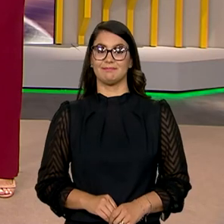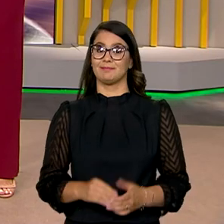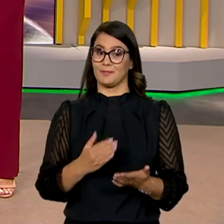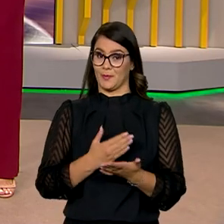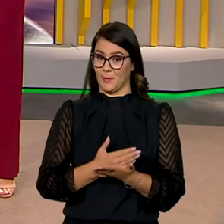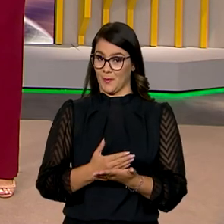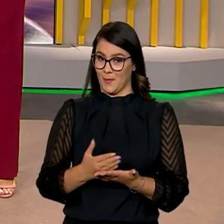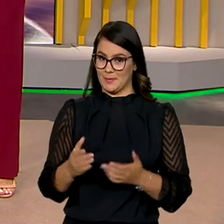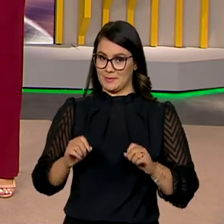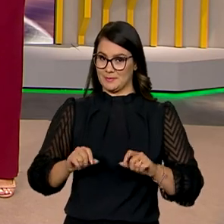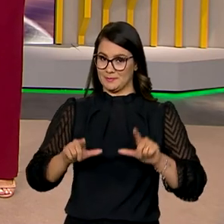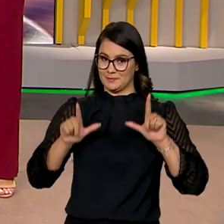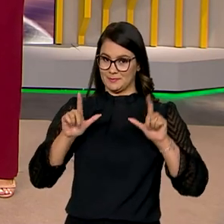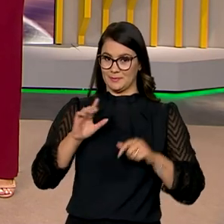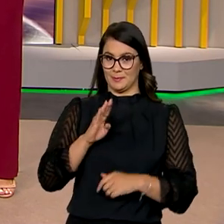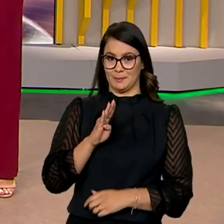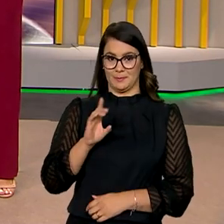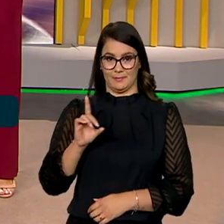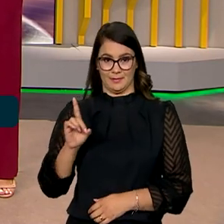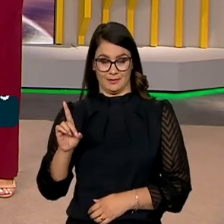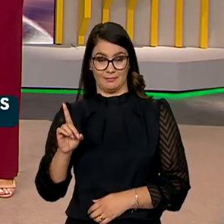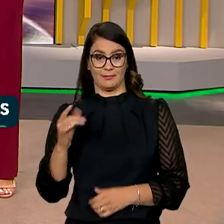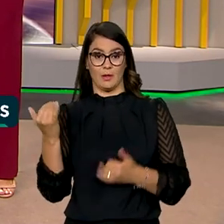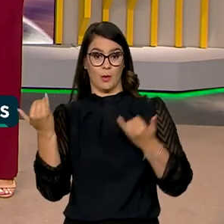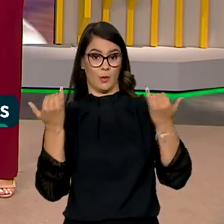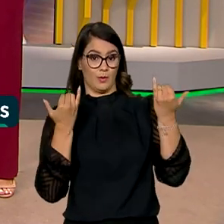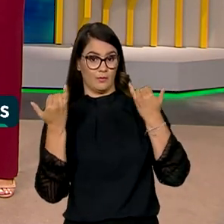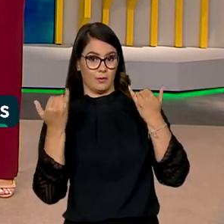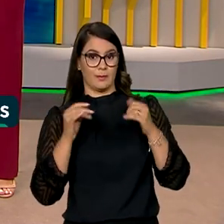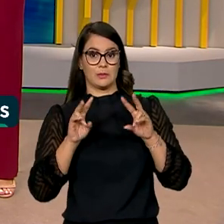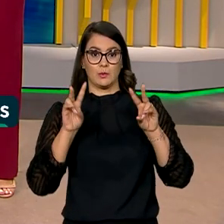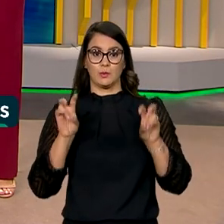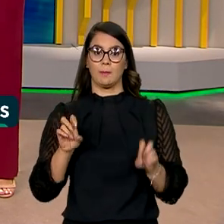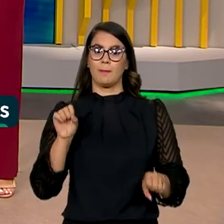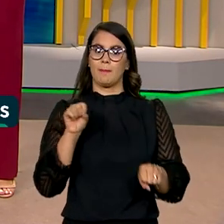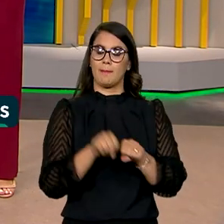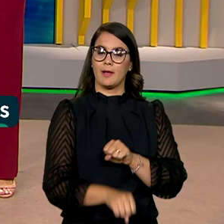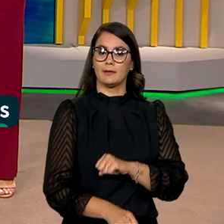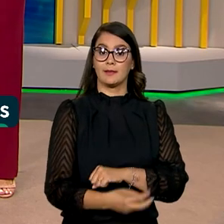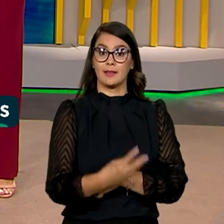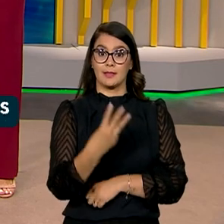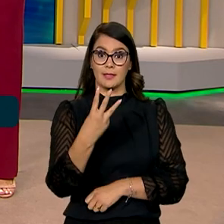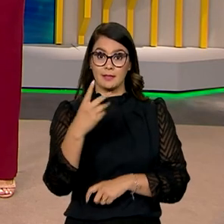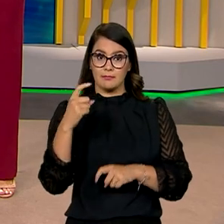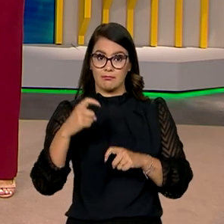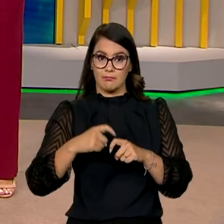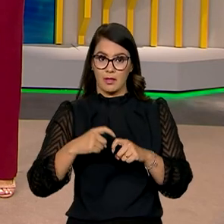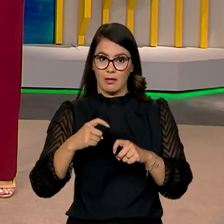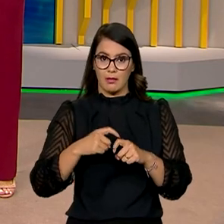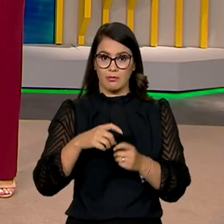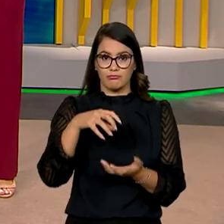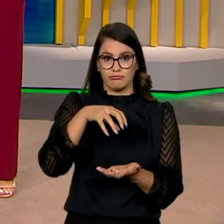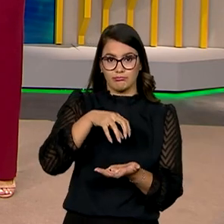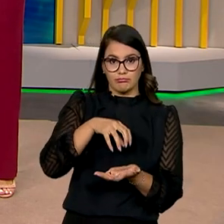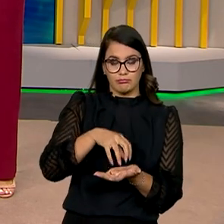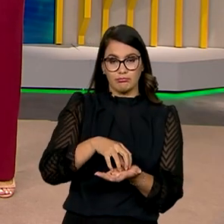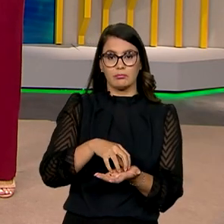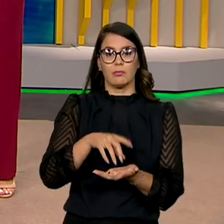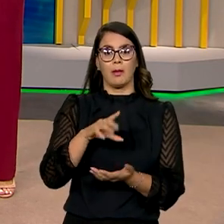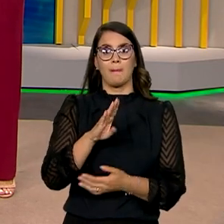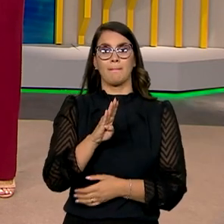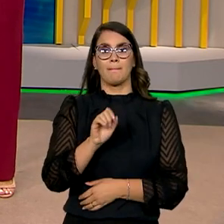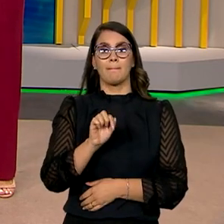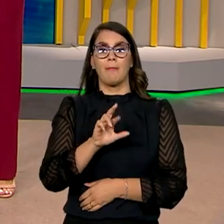Nós começamos esta edição do Brasil em Dia com informações sobre o assassinato de três médicos num quiosque na Bar da